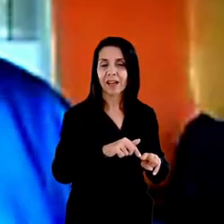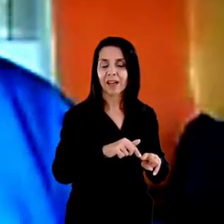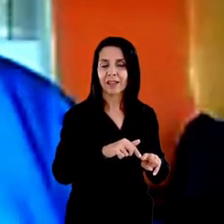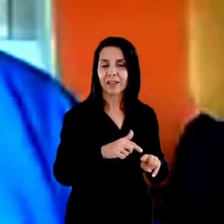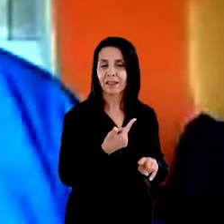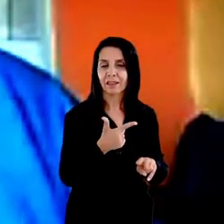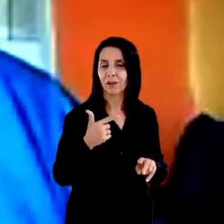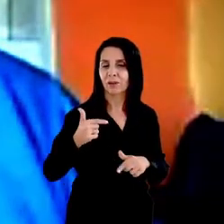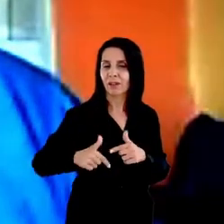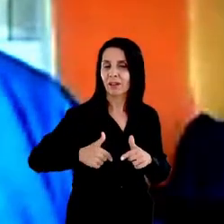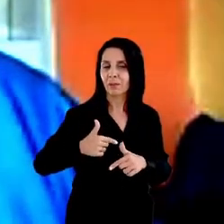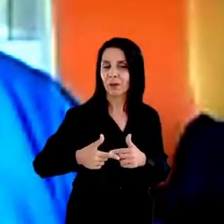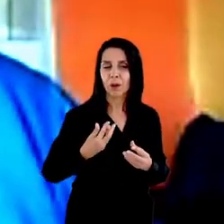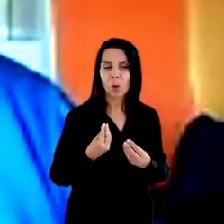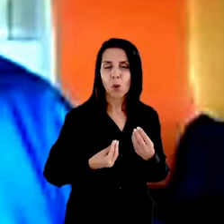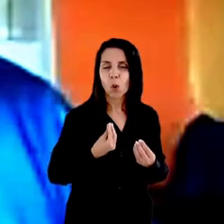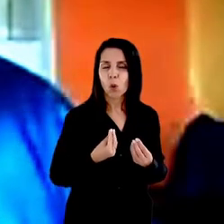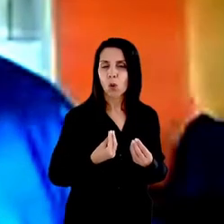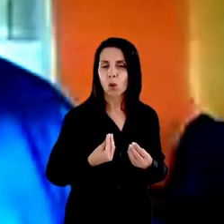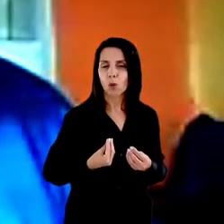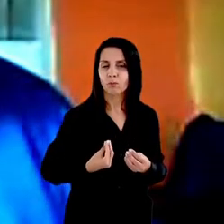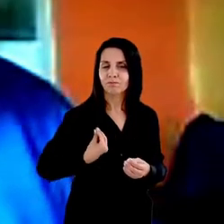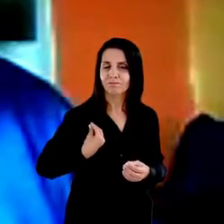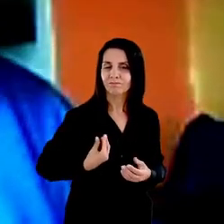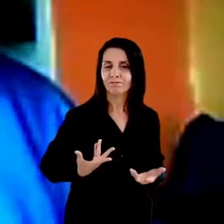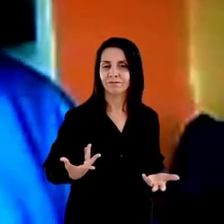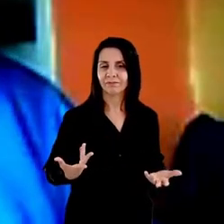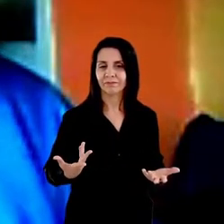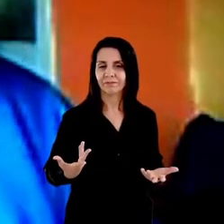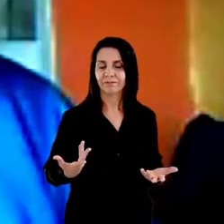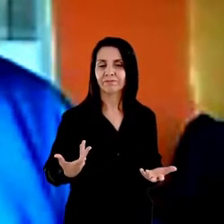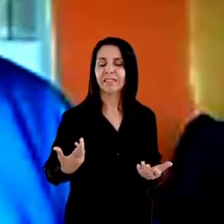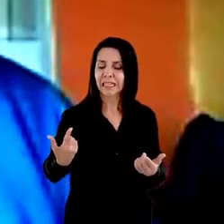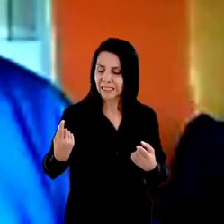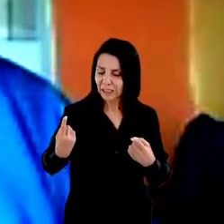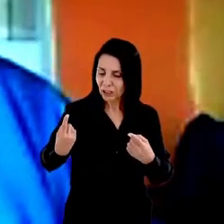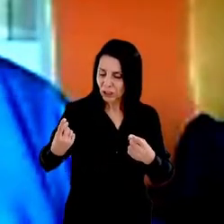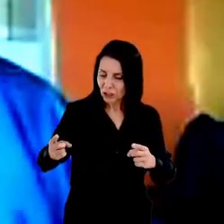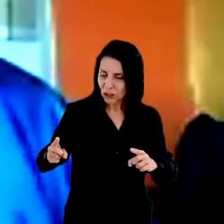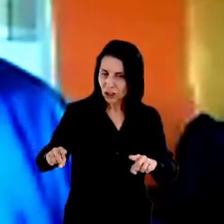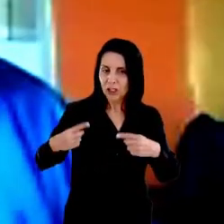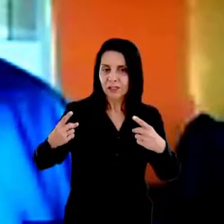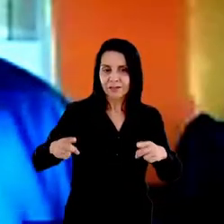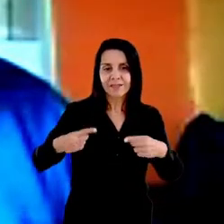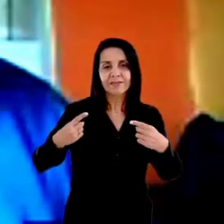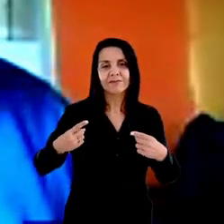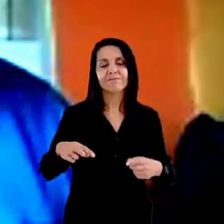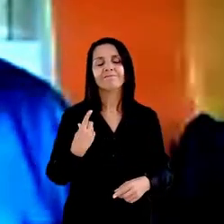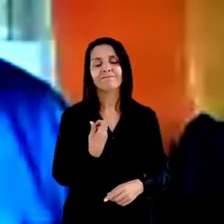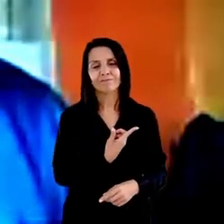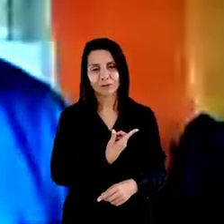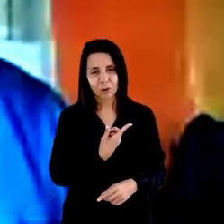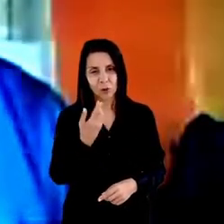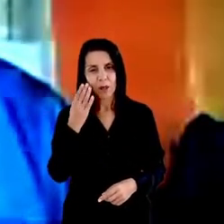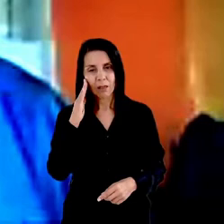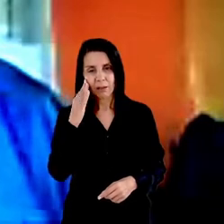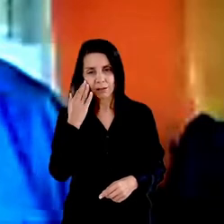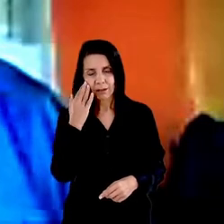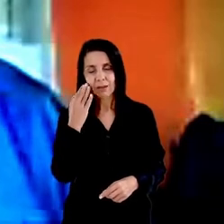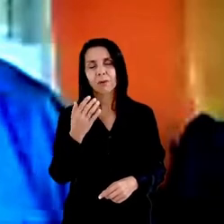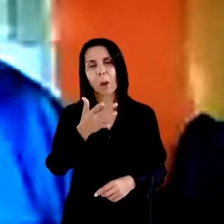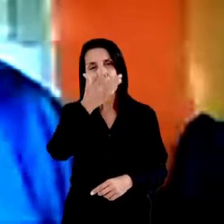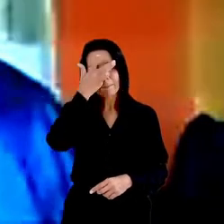algumas demandas alguns desafios enxergados por nós da celeridade e prioridade nos processos envolvendo as pessoas em situação